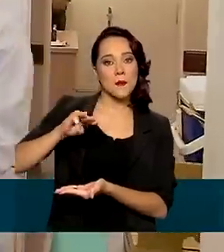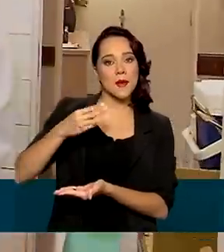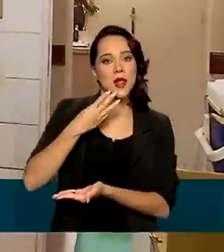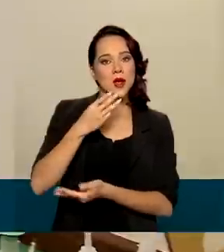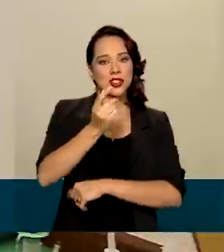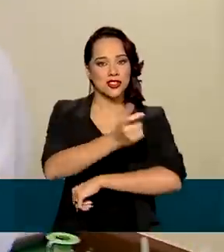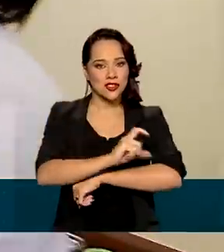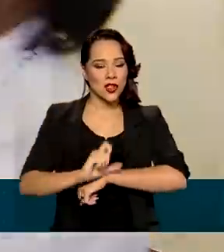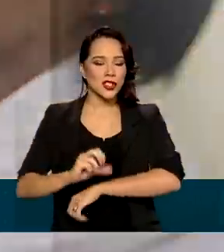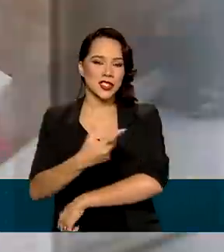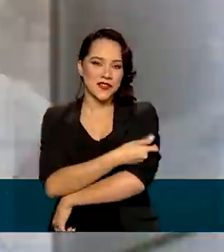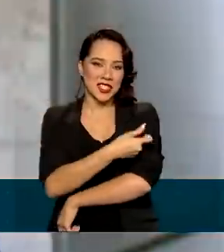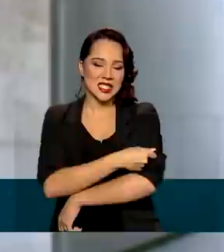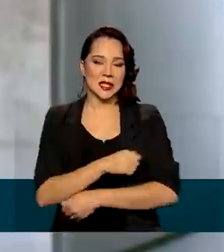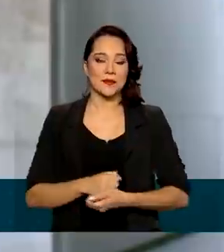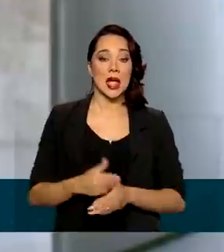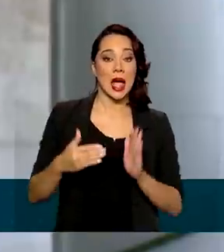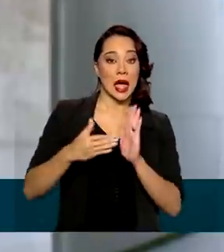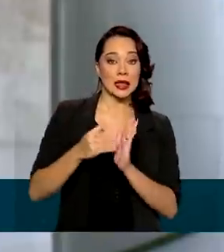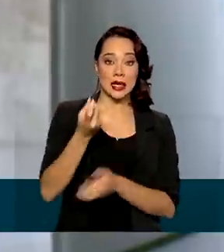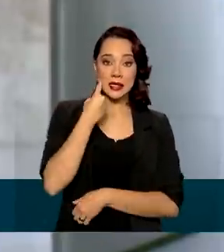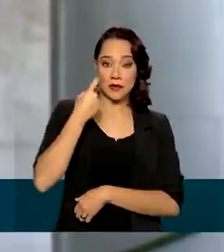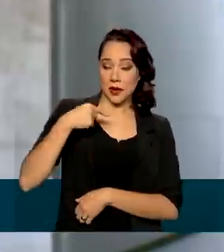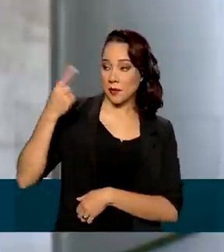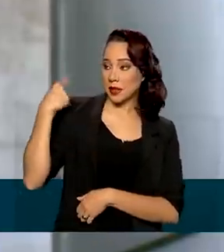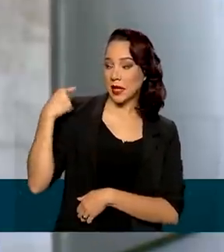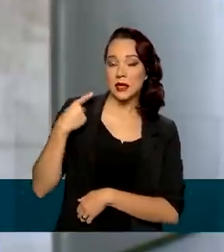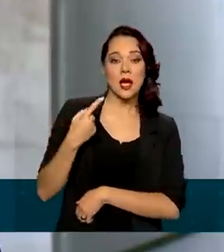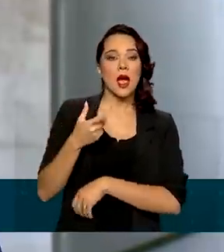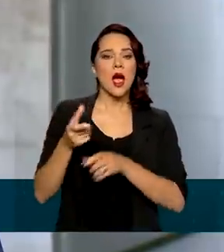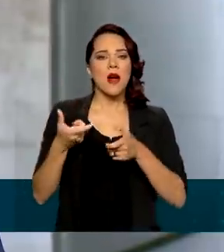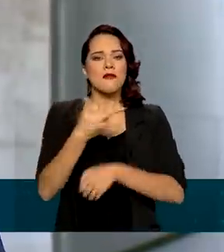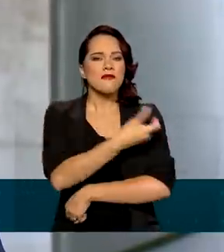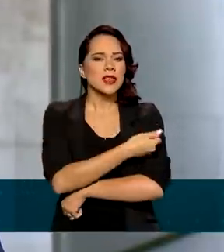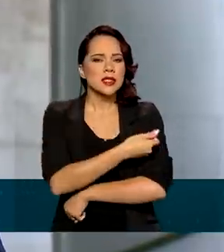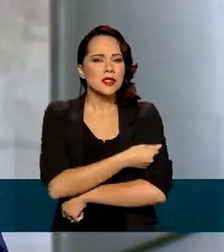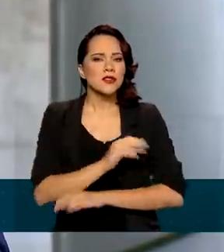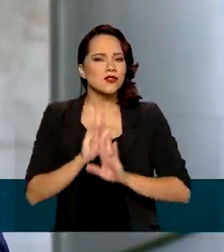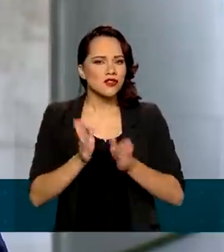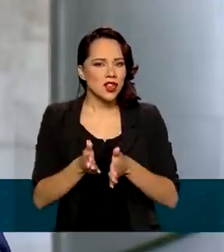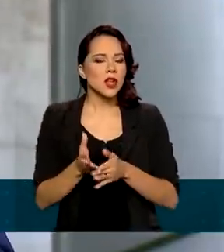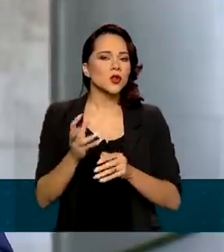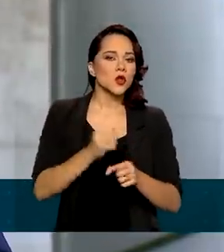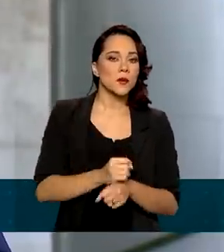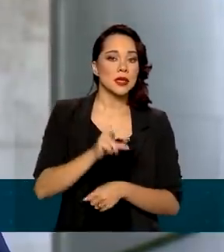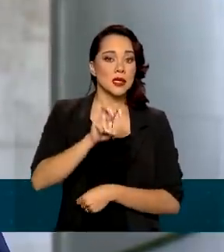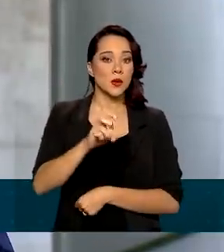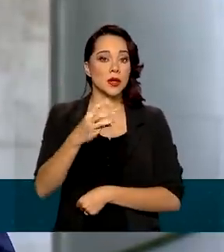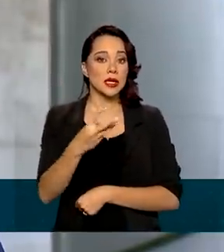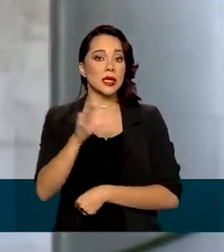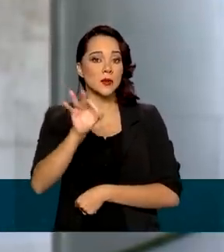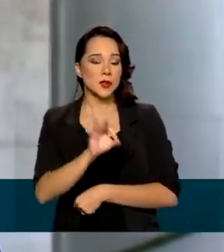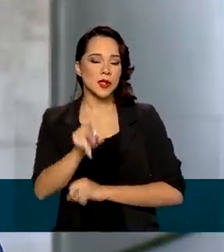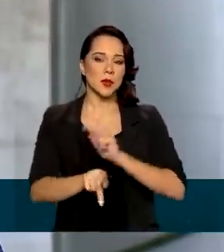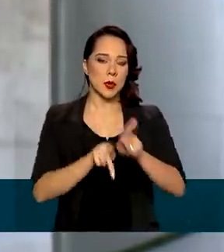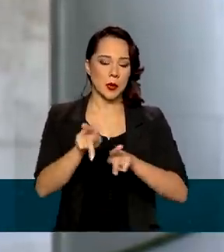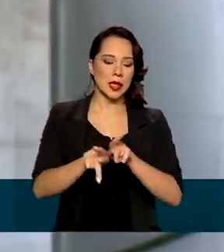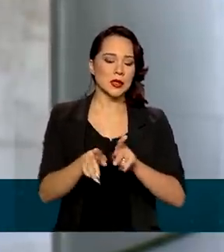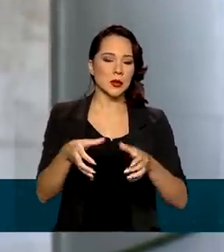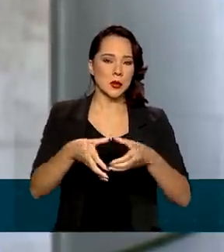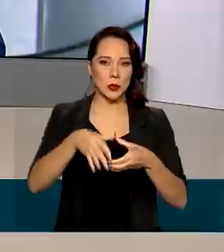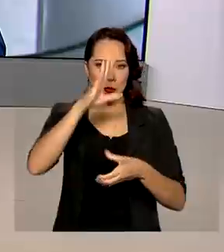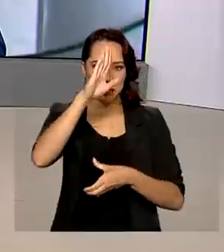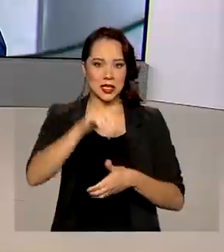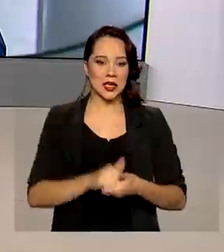de doses da vacina. Até a última sexta-feira, a cobertura vacinal havia chegado a 53% do público-alvo.